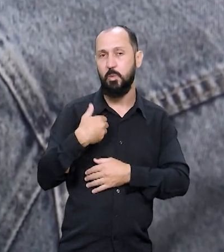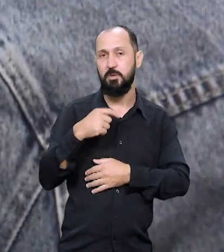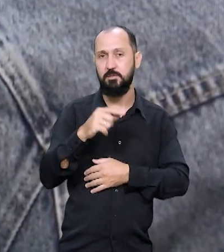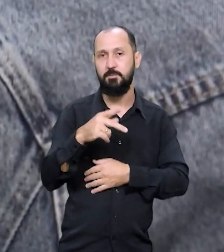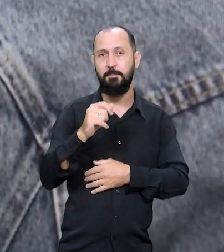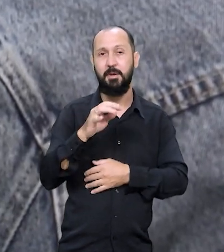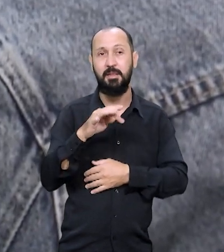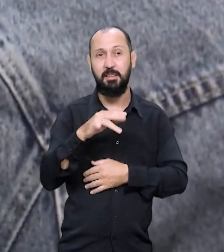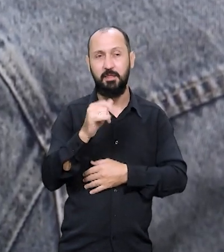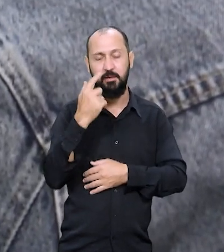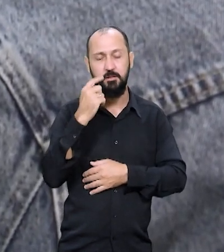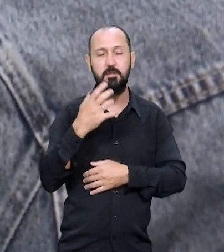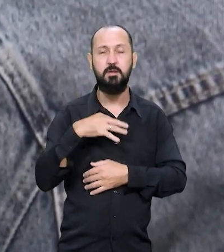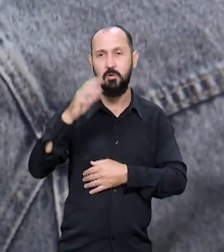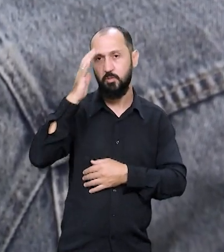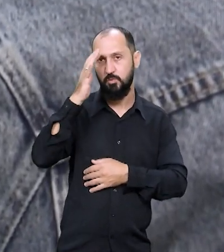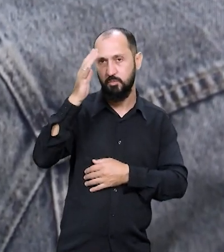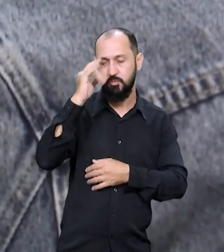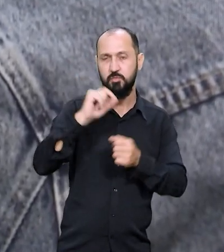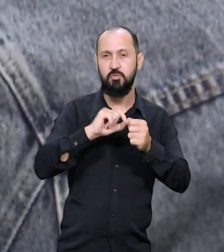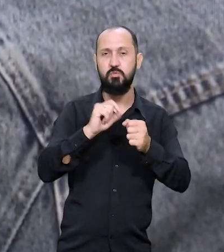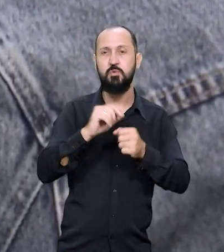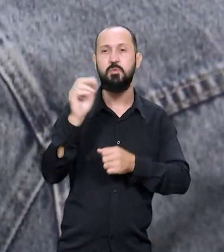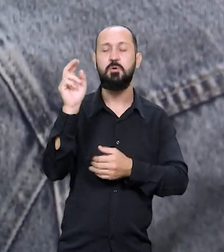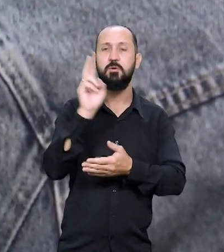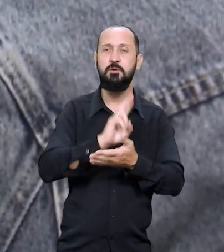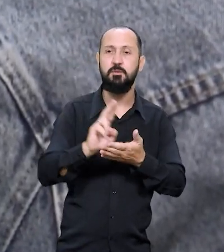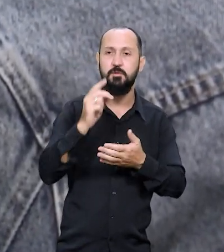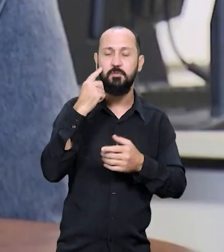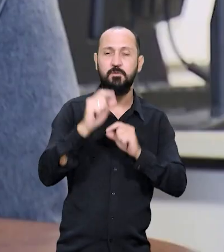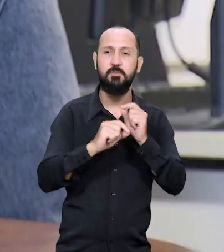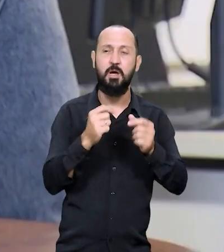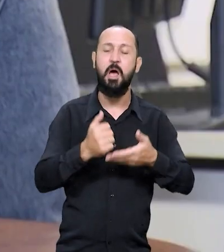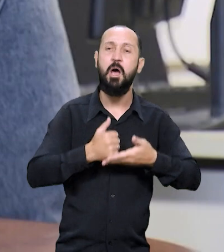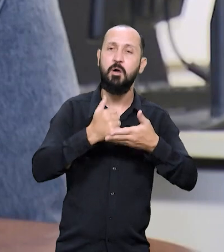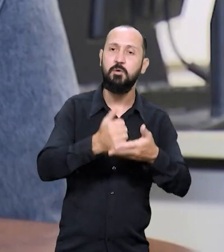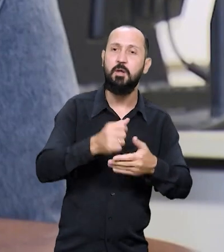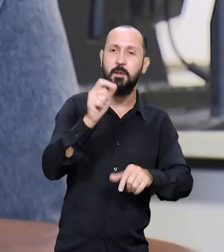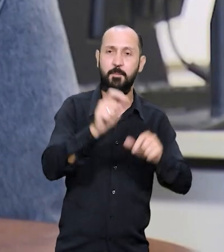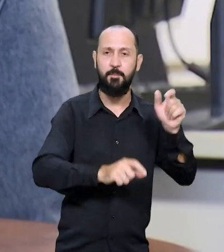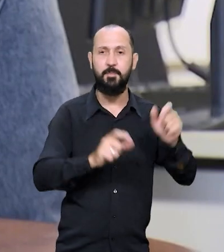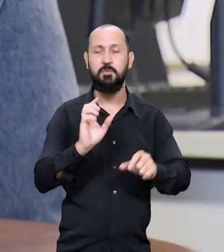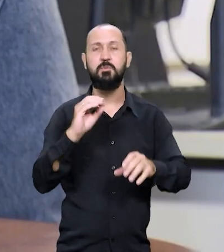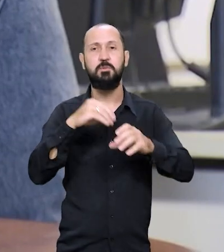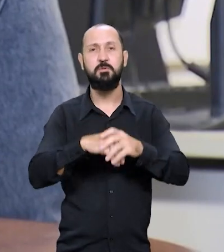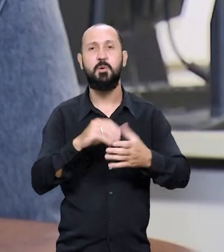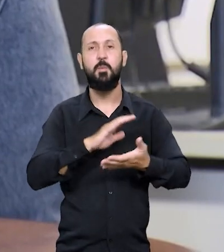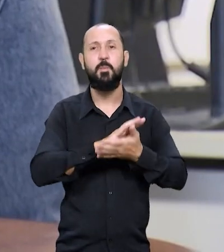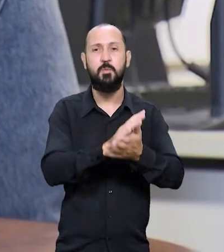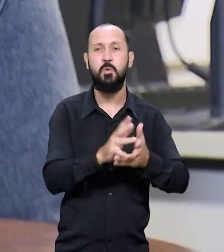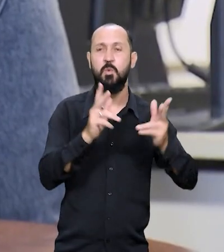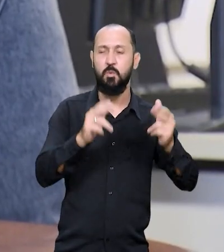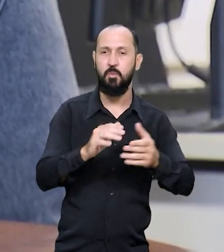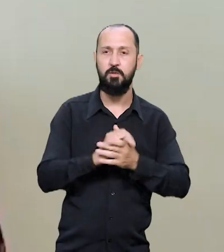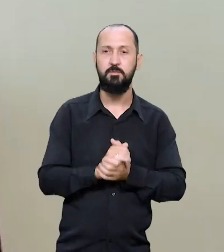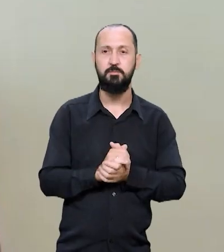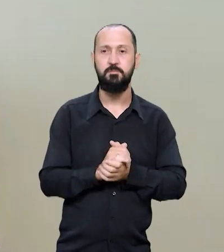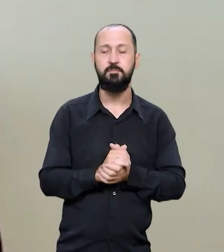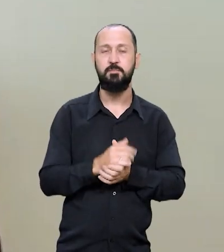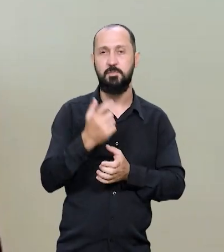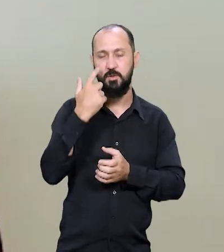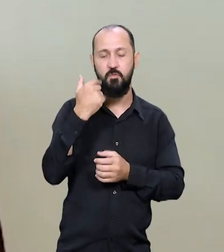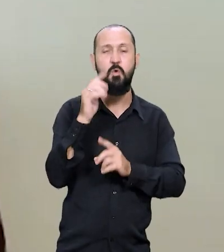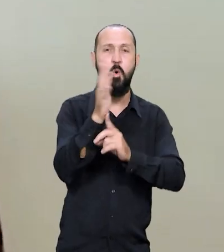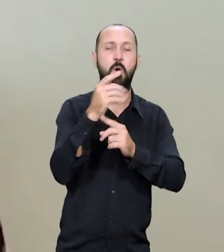anos, Patrícia segue com o sonho de terminar a faculdade, só que agora, ajudando pessoas que passam pelo mesmo preconceito. Eu vou